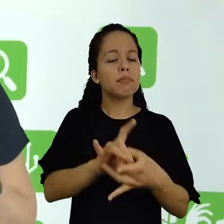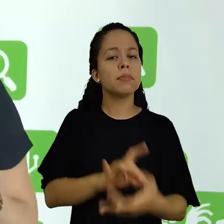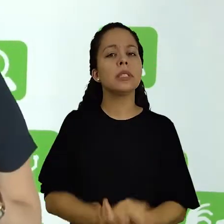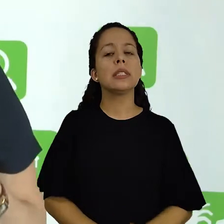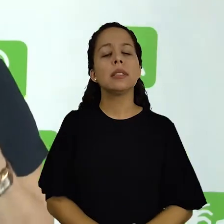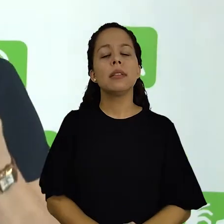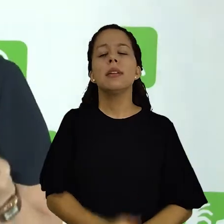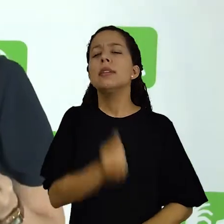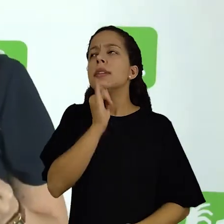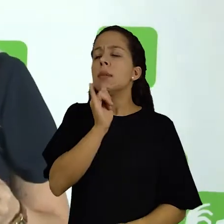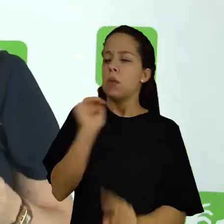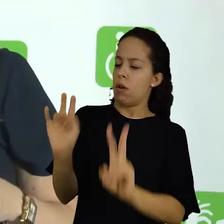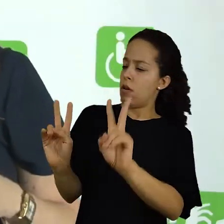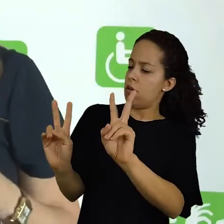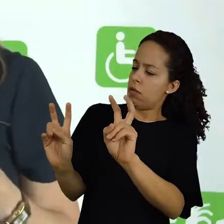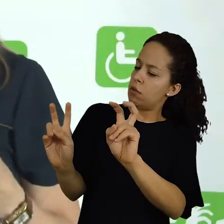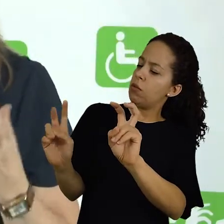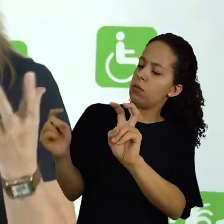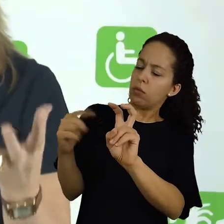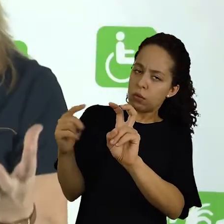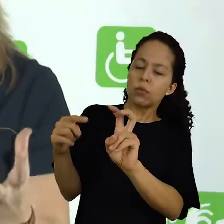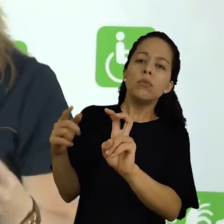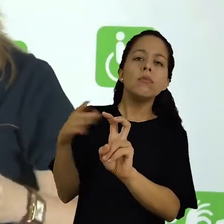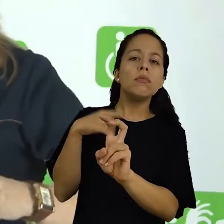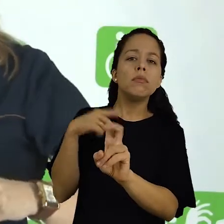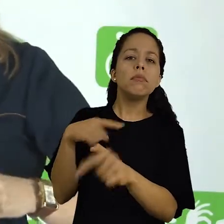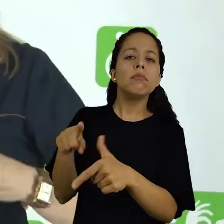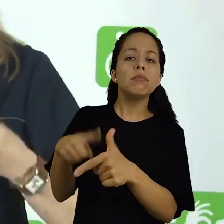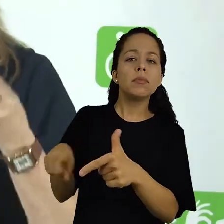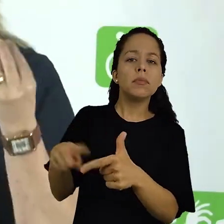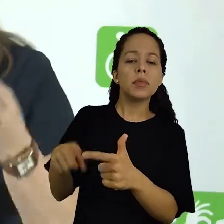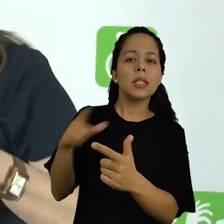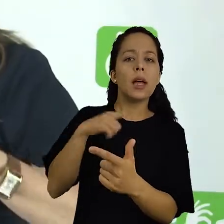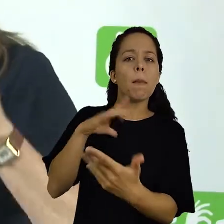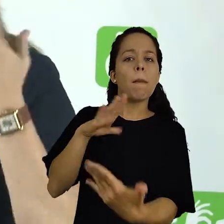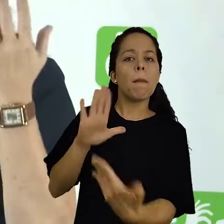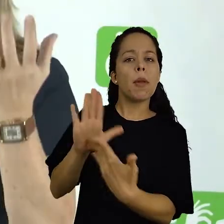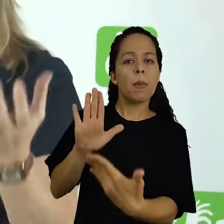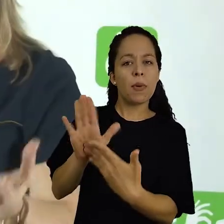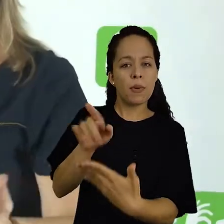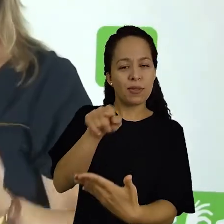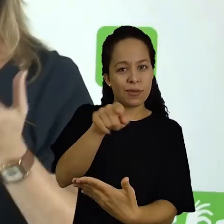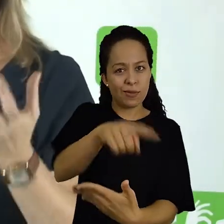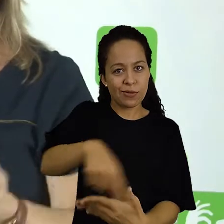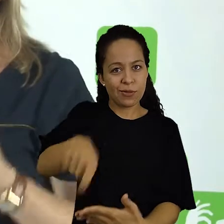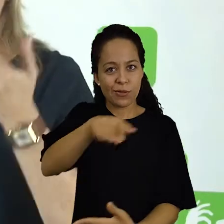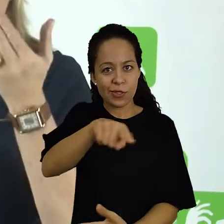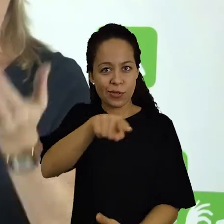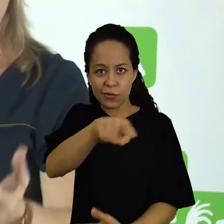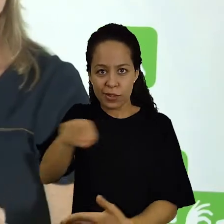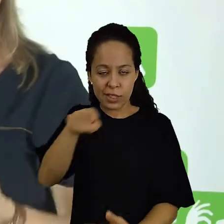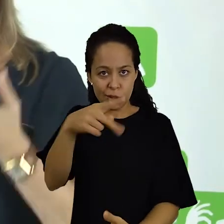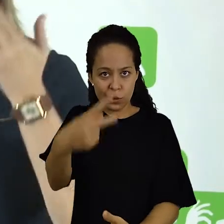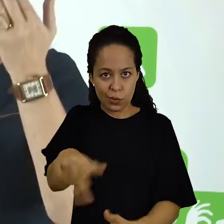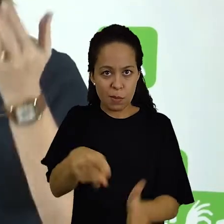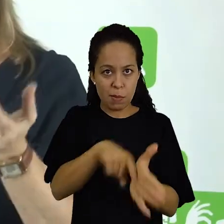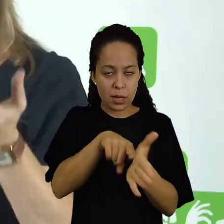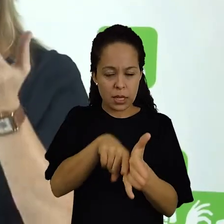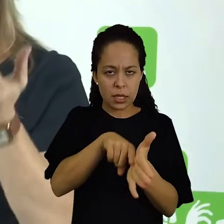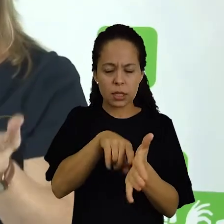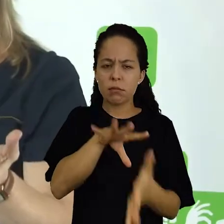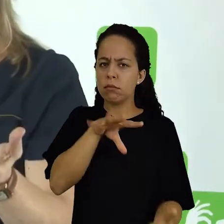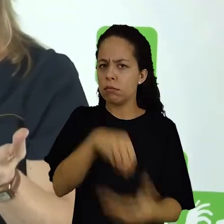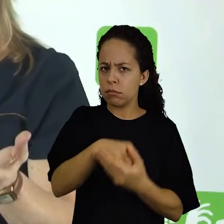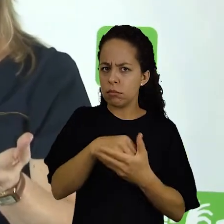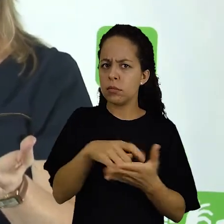ser em relação ao seguinte, esse assunto, este produto ou essa solução proposta por você na